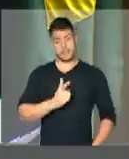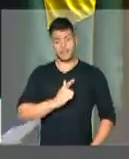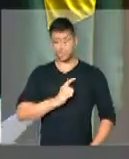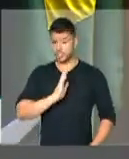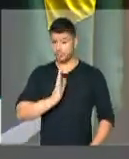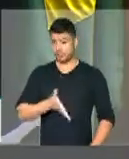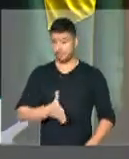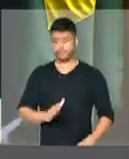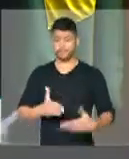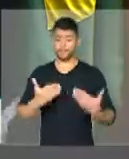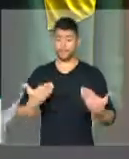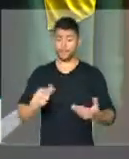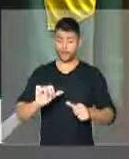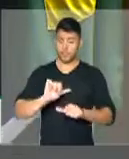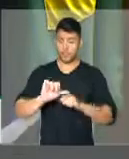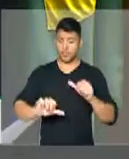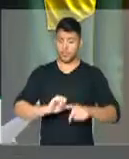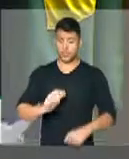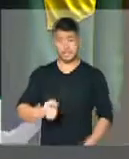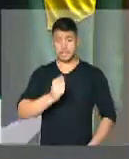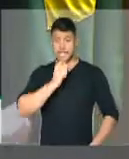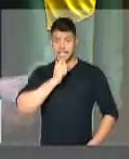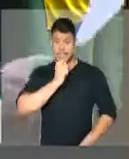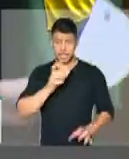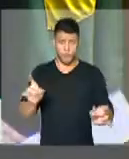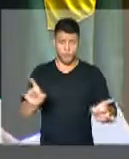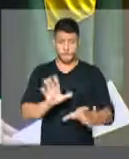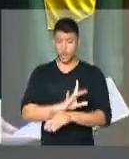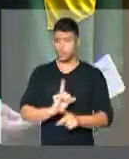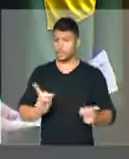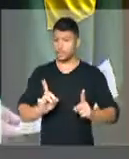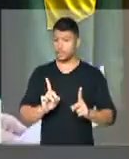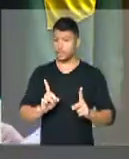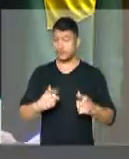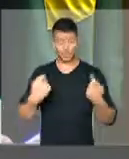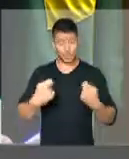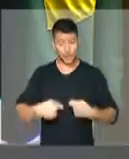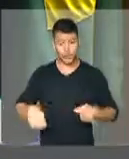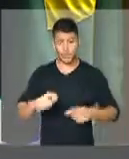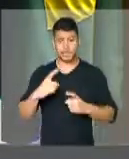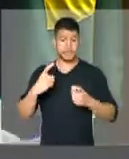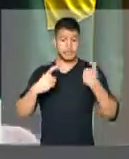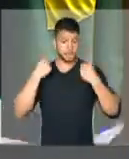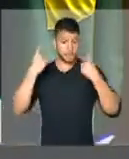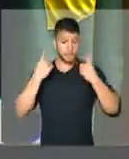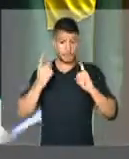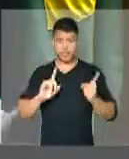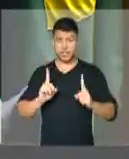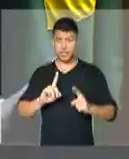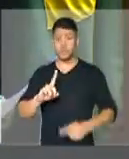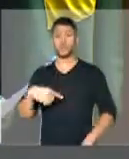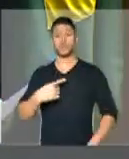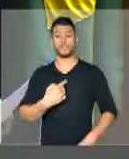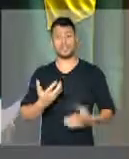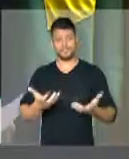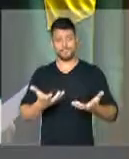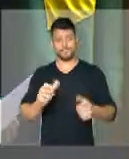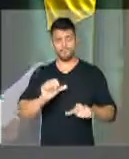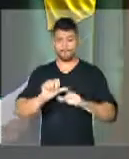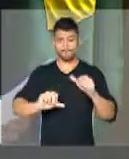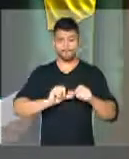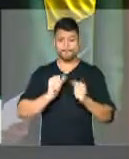reforma ainda não está no final, não está em vigor, não precisamos entrar em pânico, vamos lutar para reverter algumas questões,